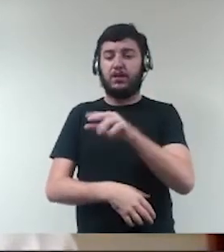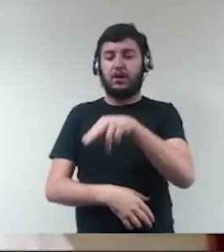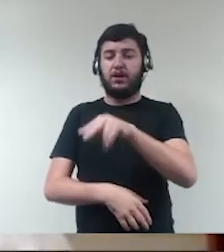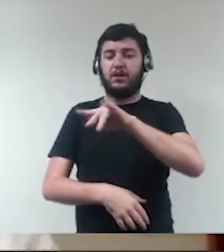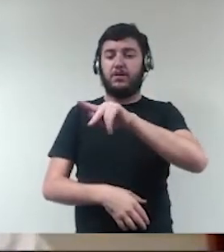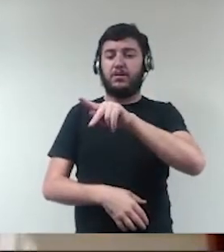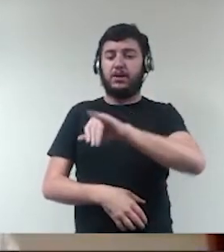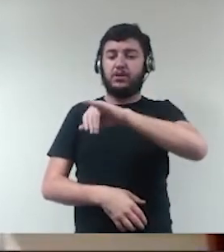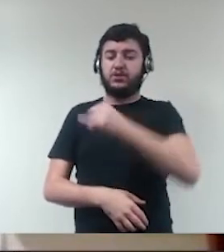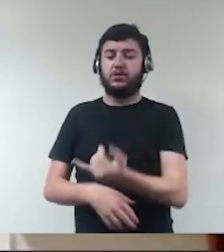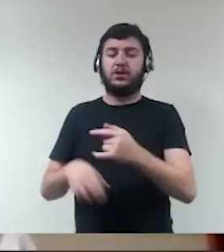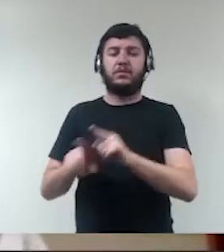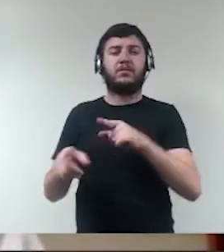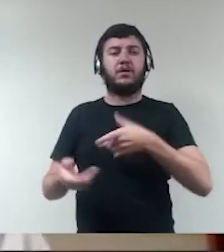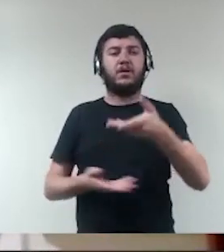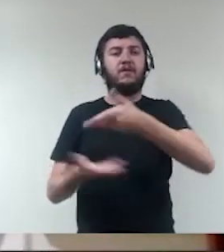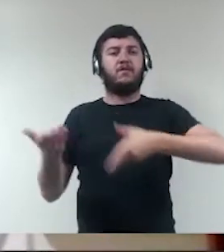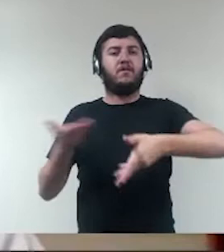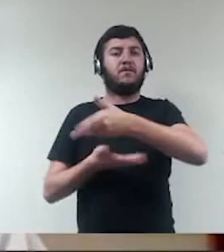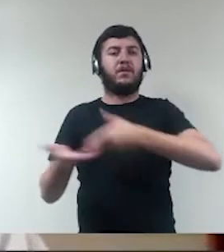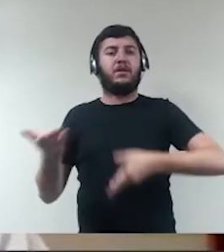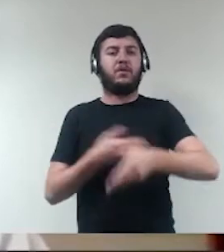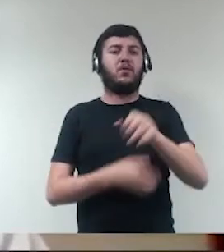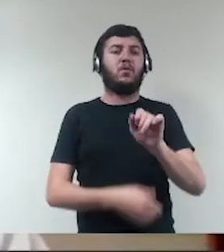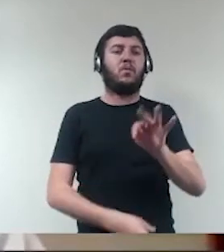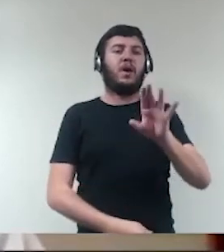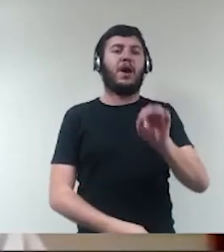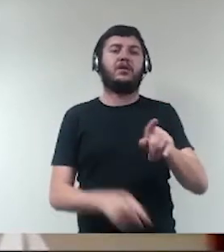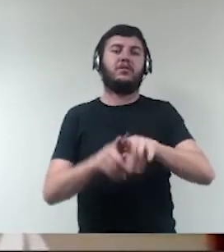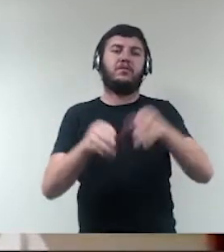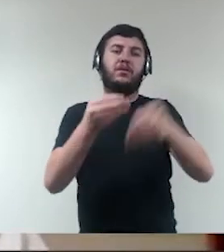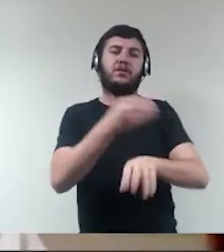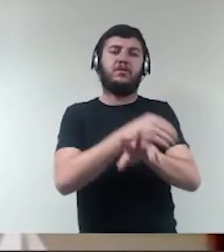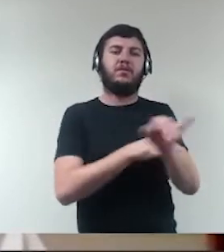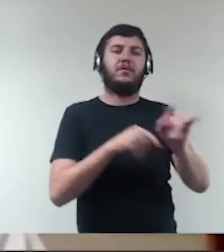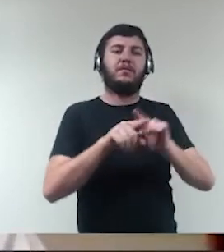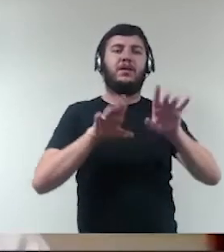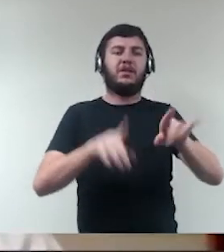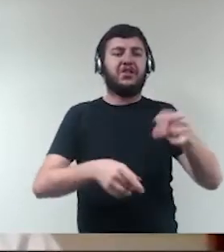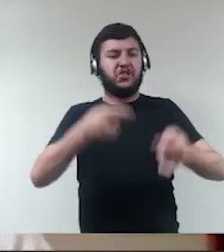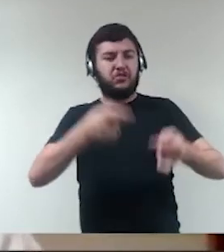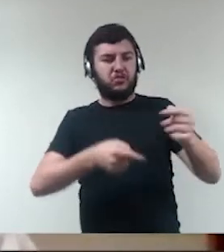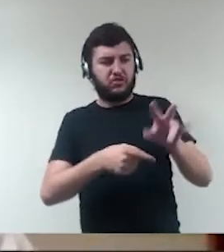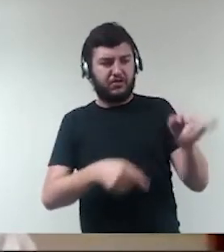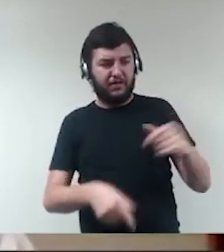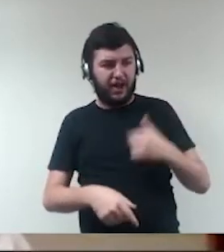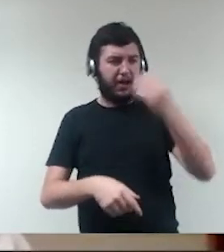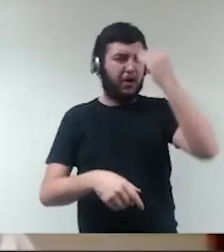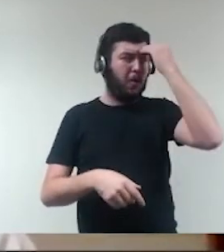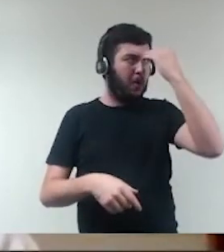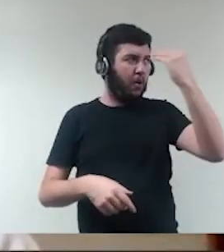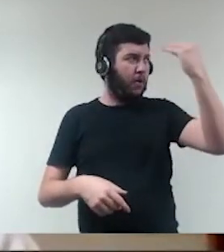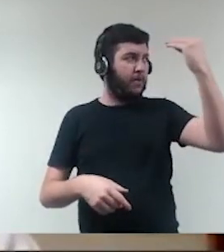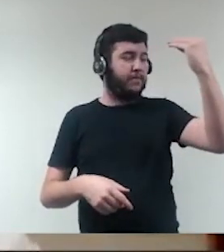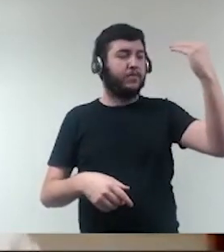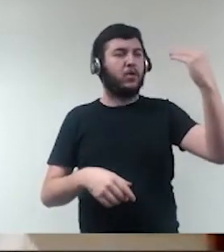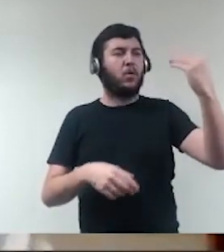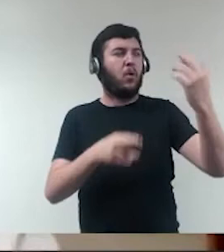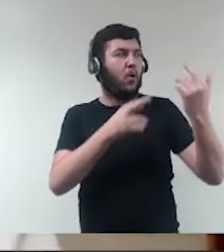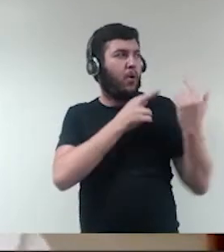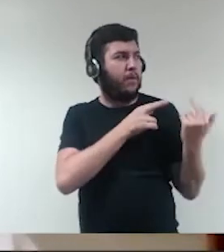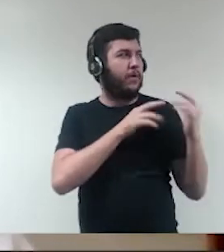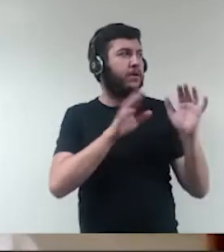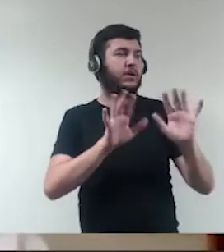com algum dos atos lesivos. Não se discute culpa a culpa ela é discutida e é